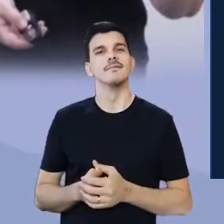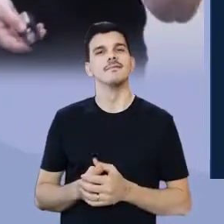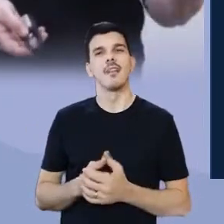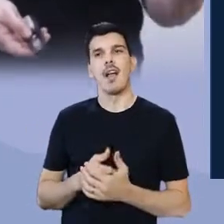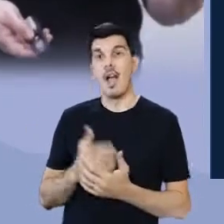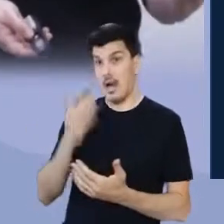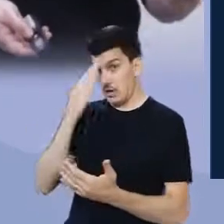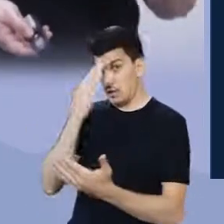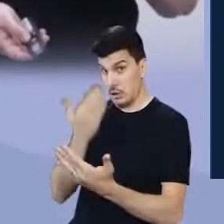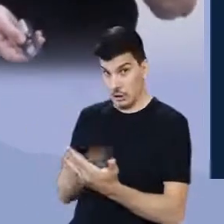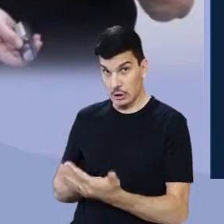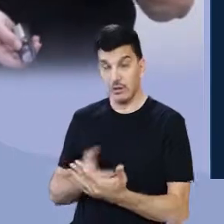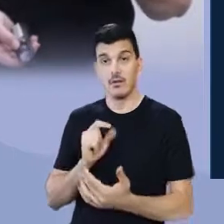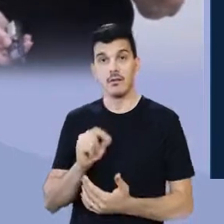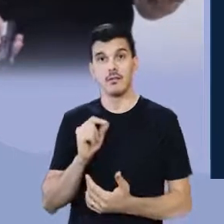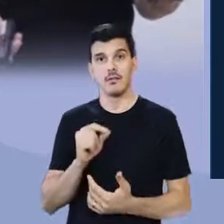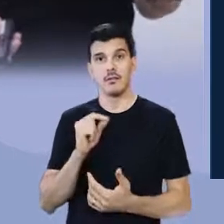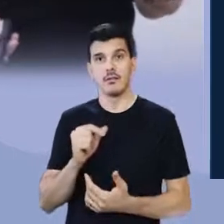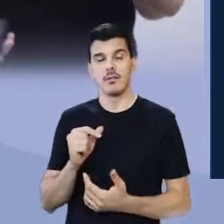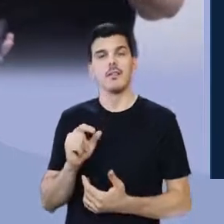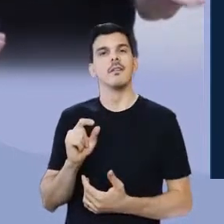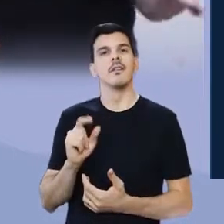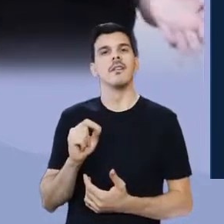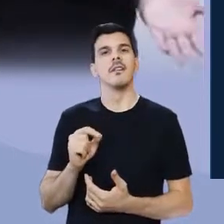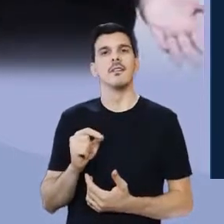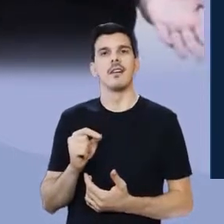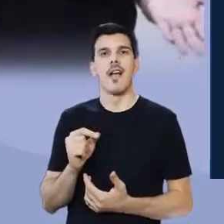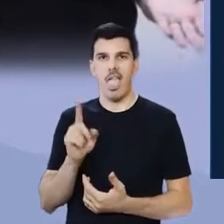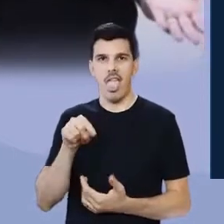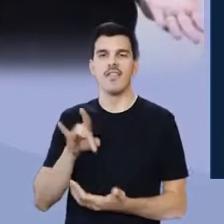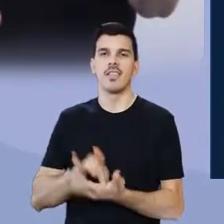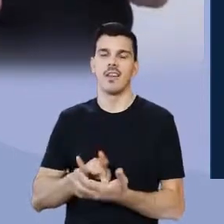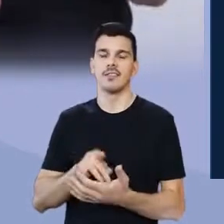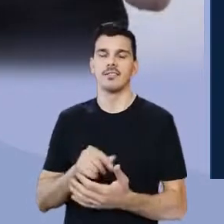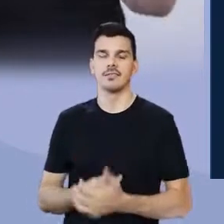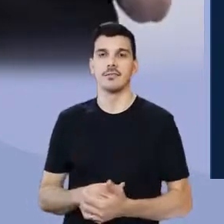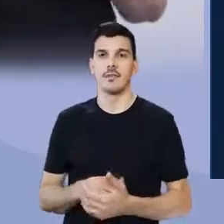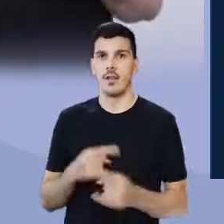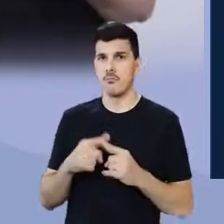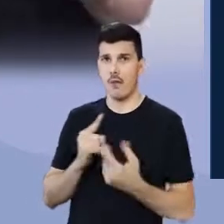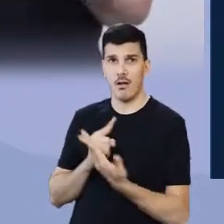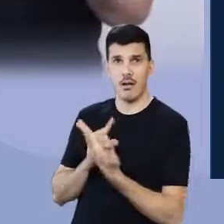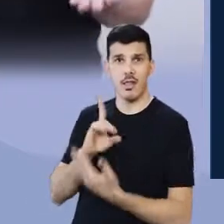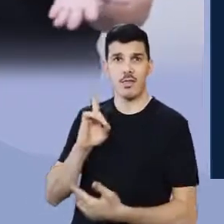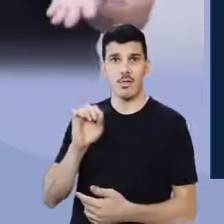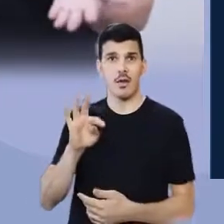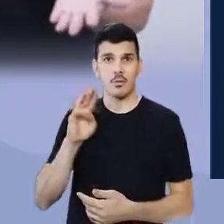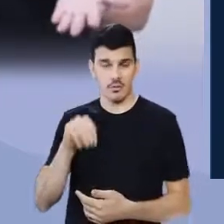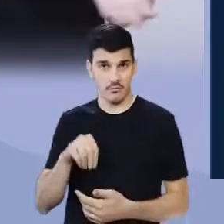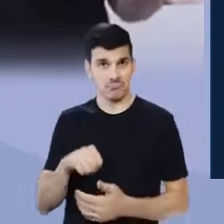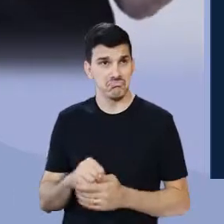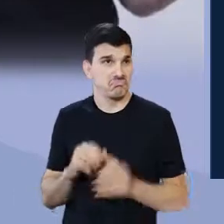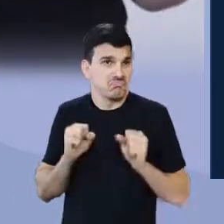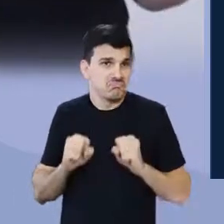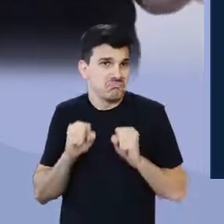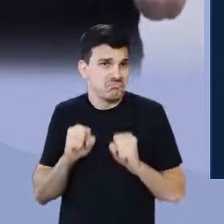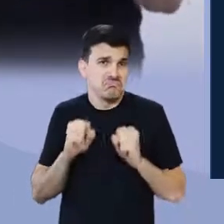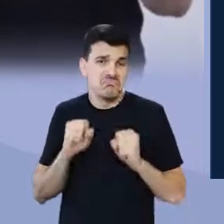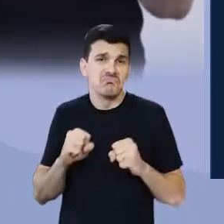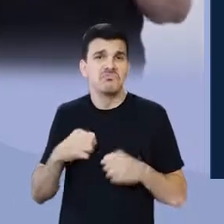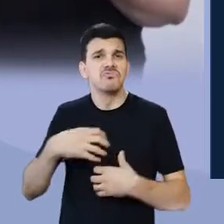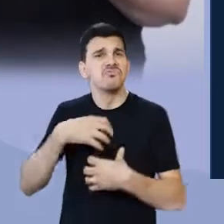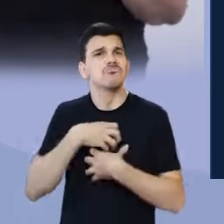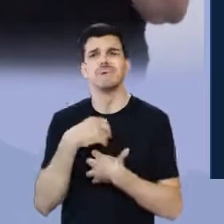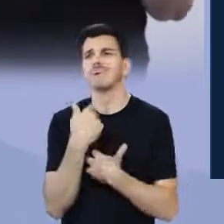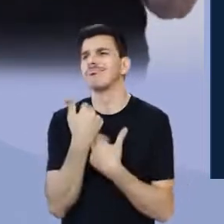creem ter em mão verdades. Mas Dalton pode ser excêntrico? Claro,